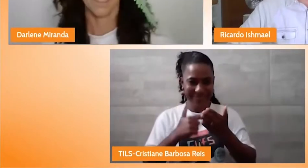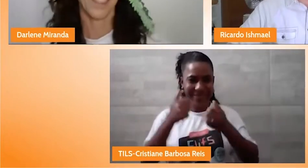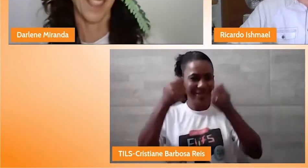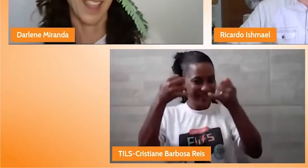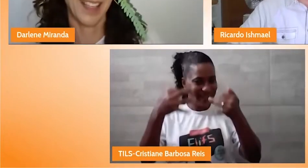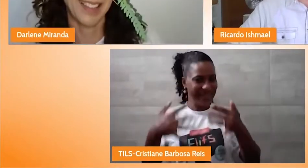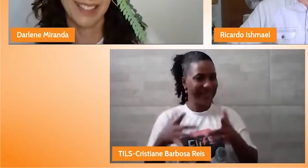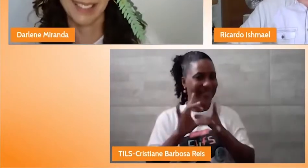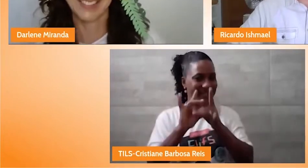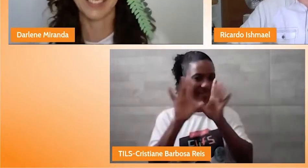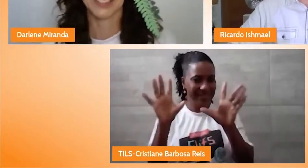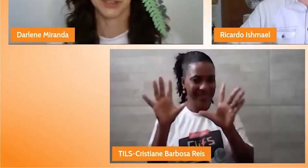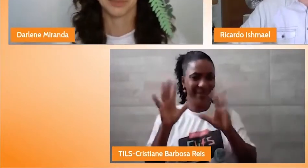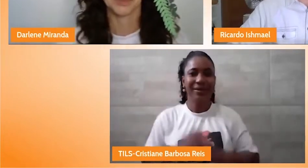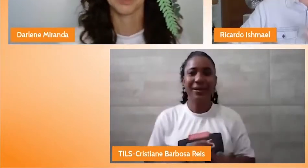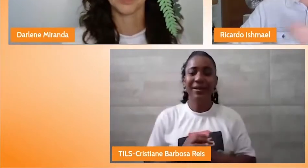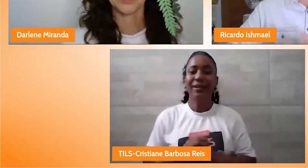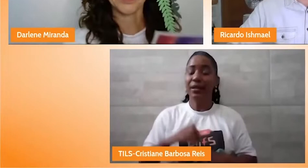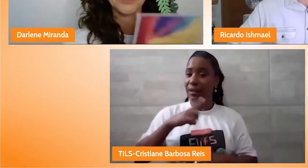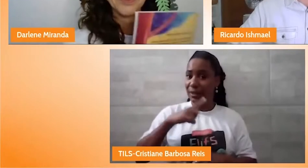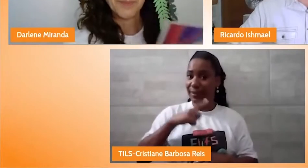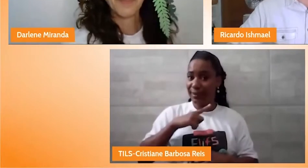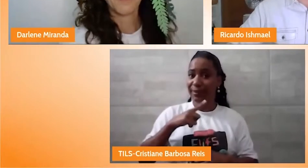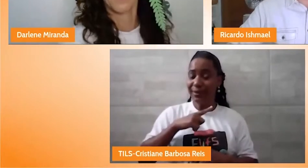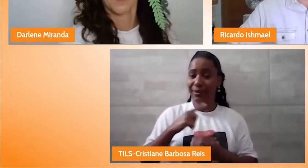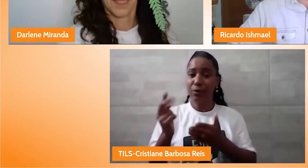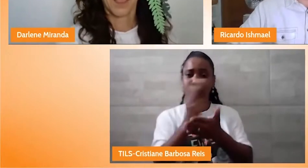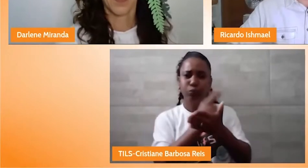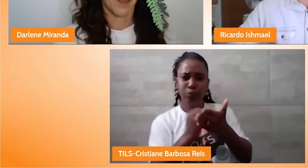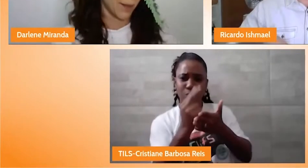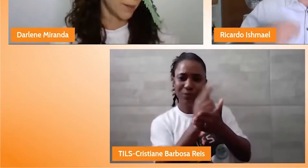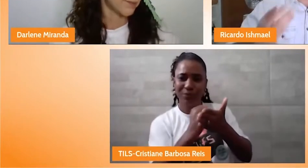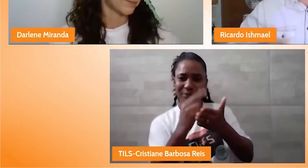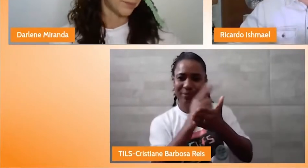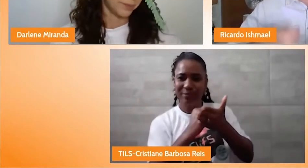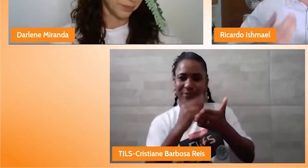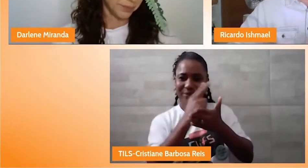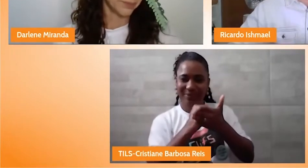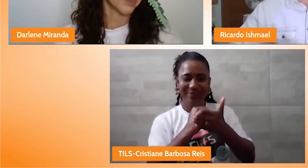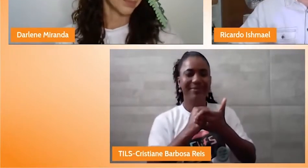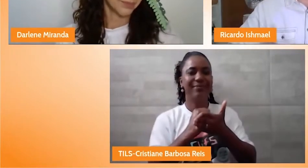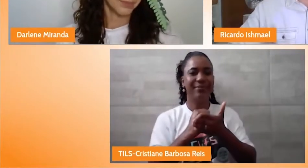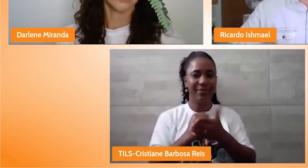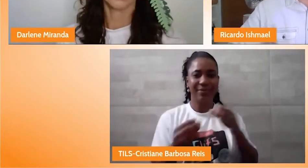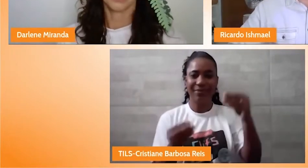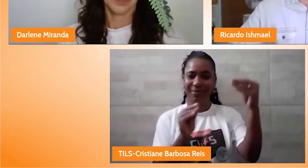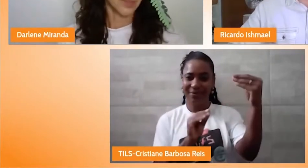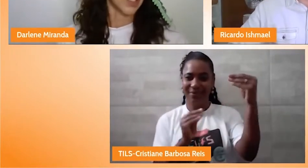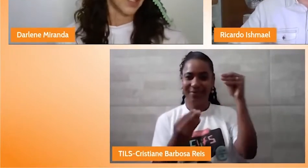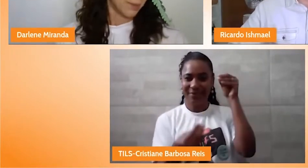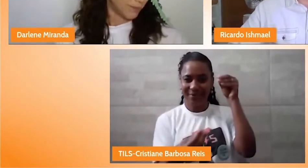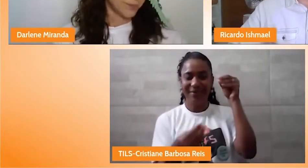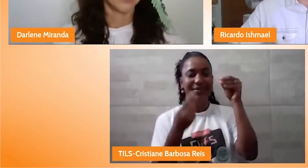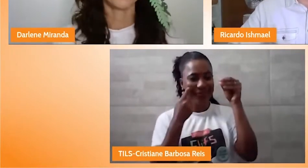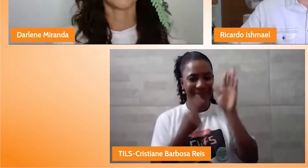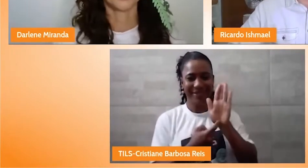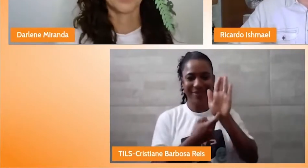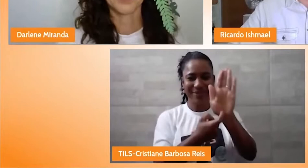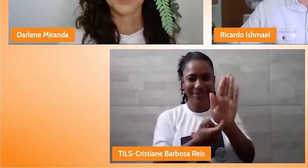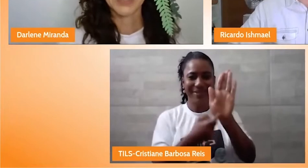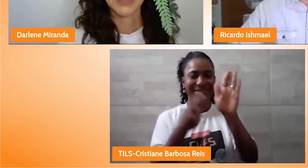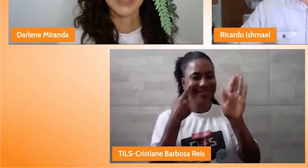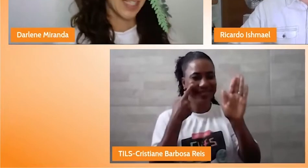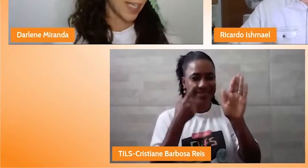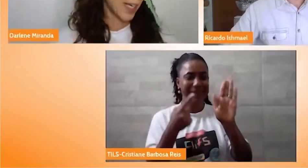Inclusive, nós temos também algumas ilustrações aí das capas dos livros. Enquanto eu estou falando, a gente vai exibindo também para as pessoas que nos